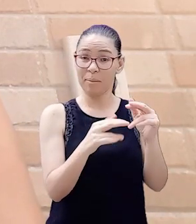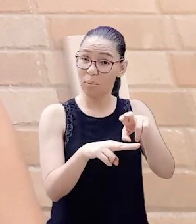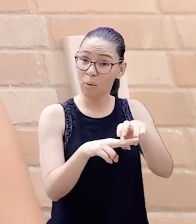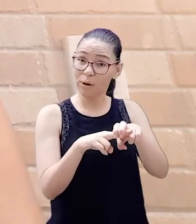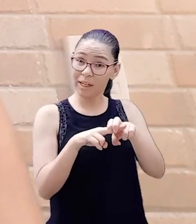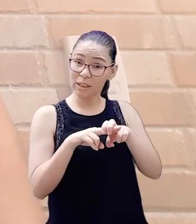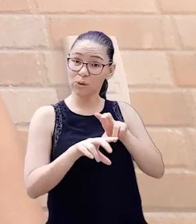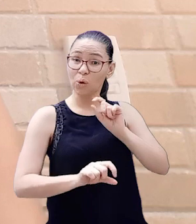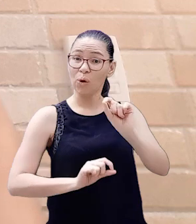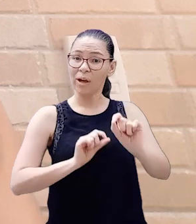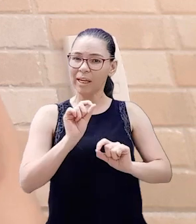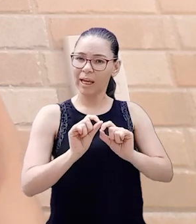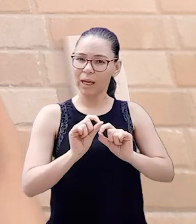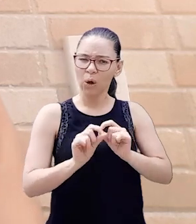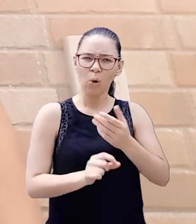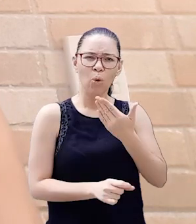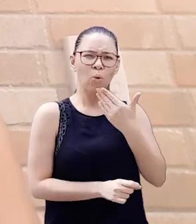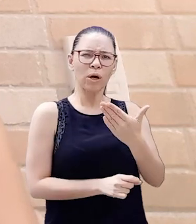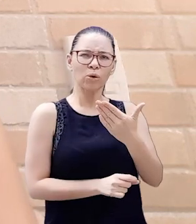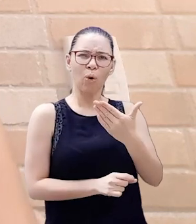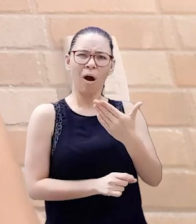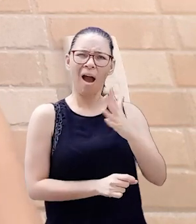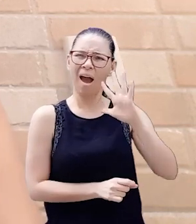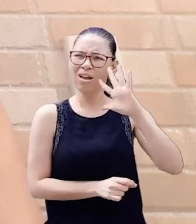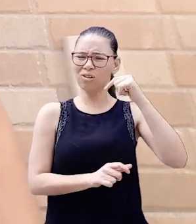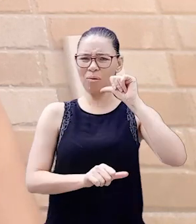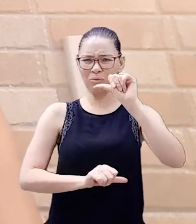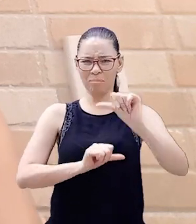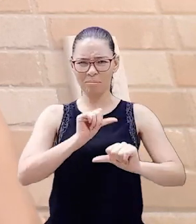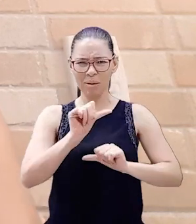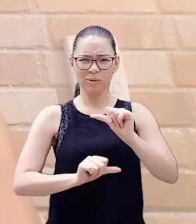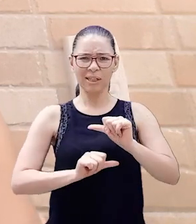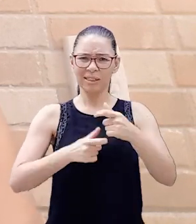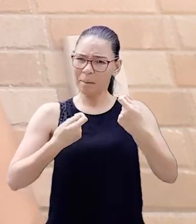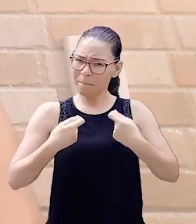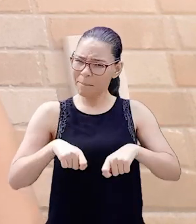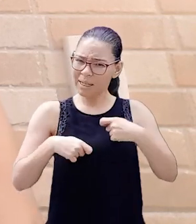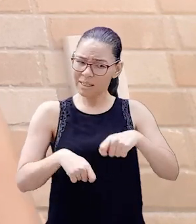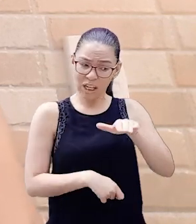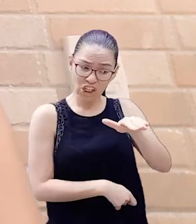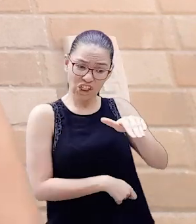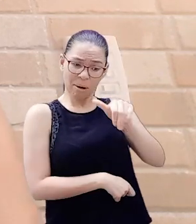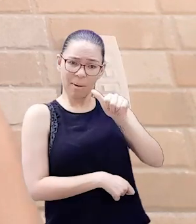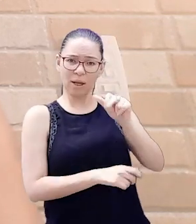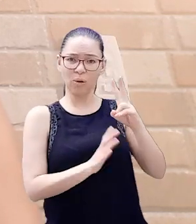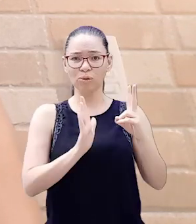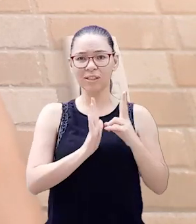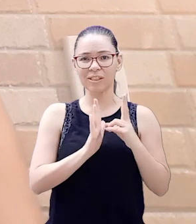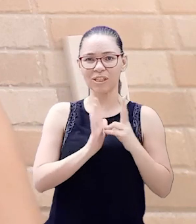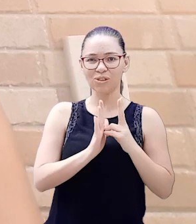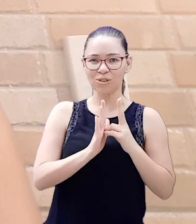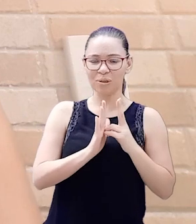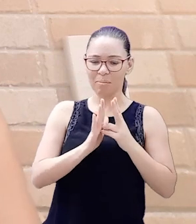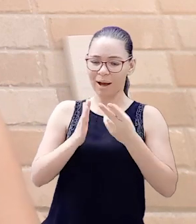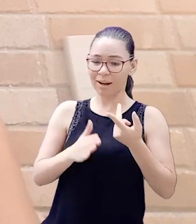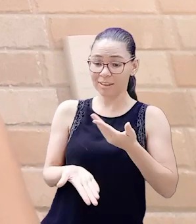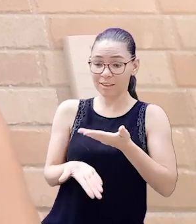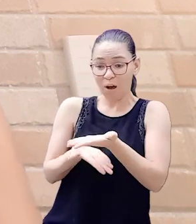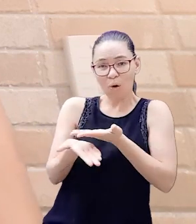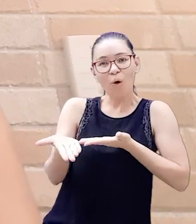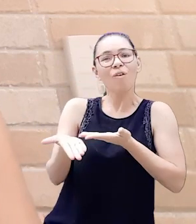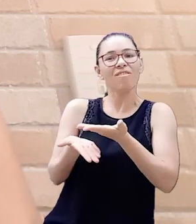deve ser integralmente acompanhado pelos povos indígenas e compete exclusivamente à União